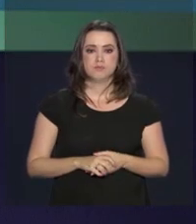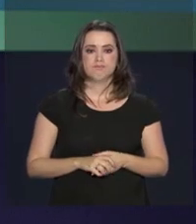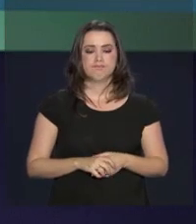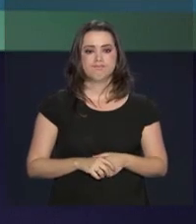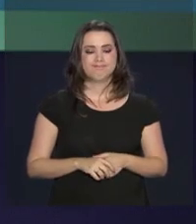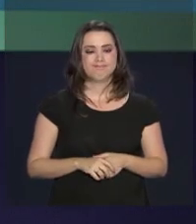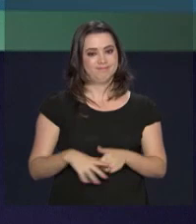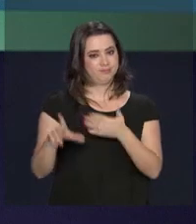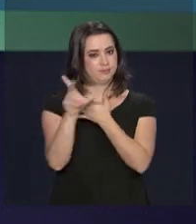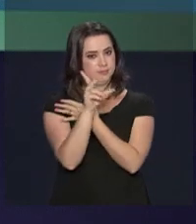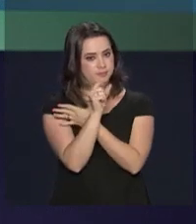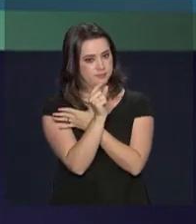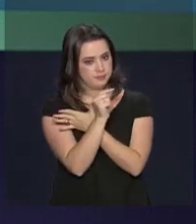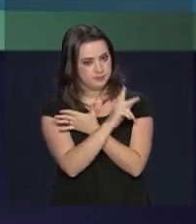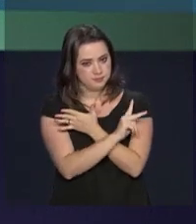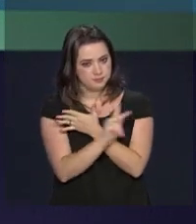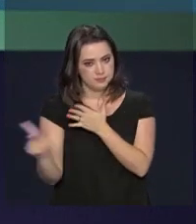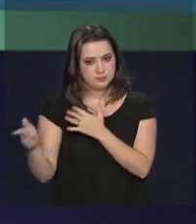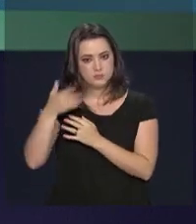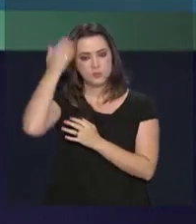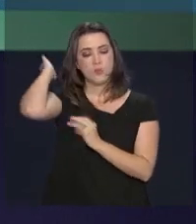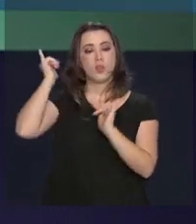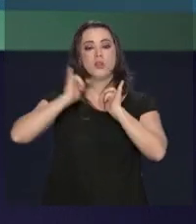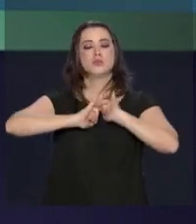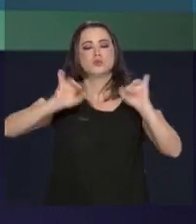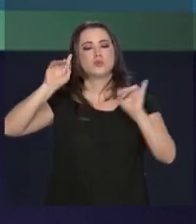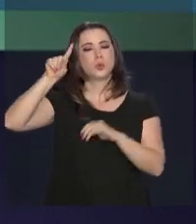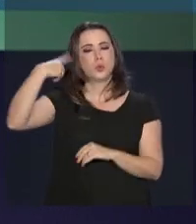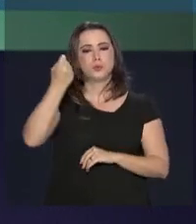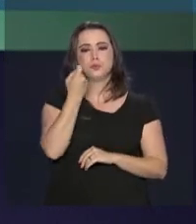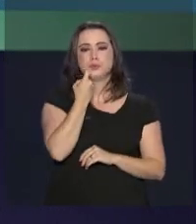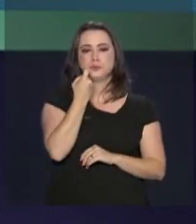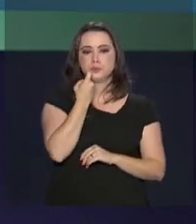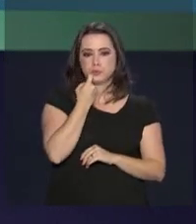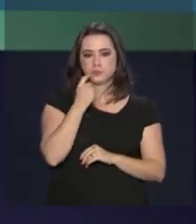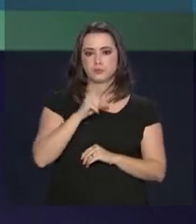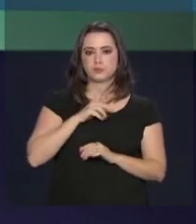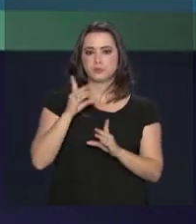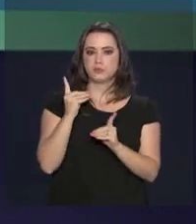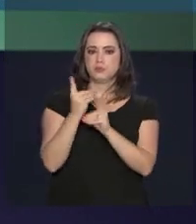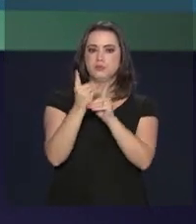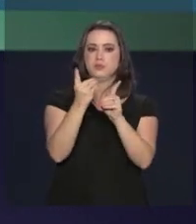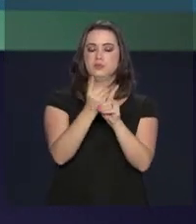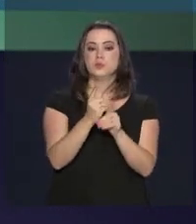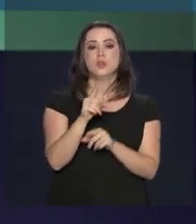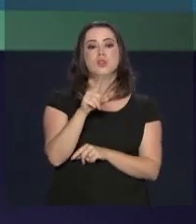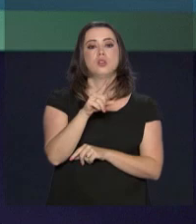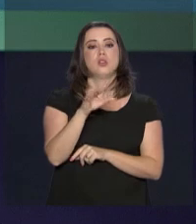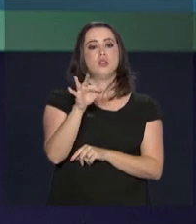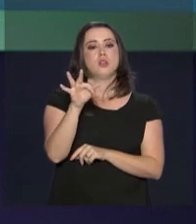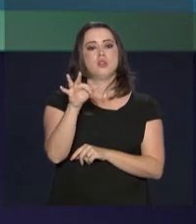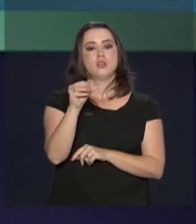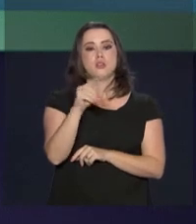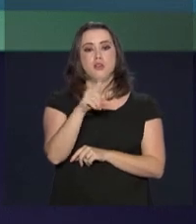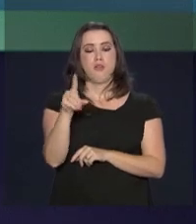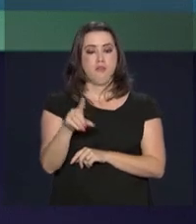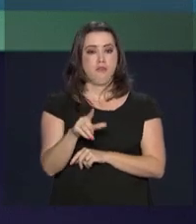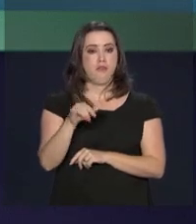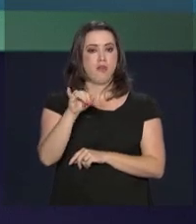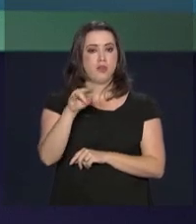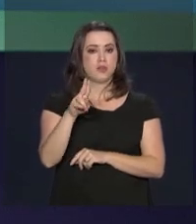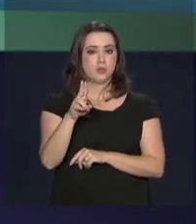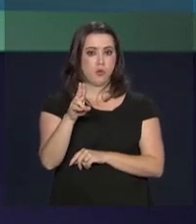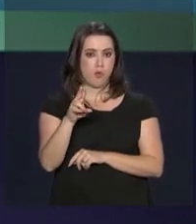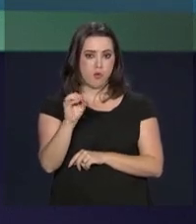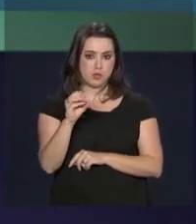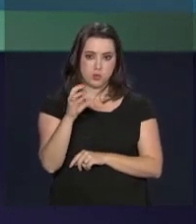E pelo Twitter, o presidente Michel Temer anunciou que na próxima sexta-feira vai se encontrar em Foz do Iguaçu com o presidente